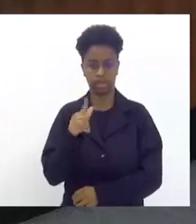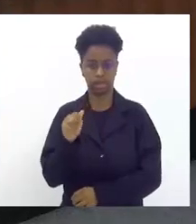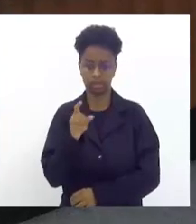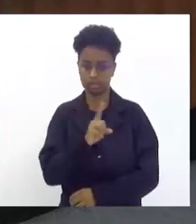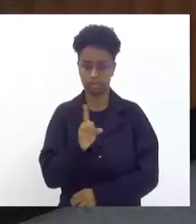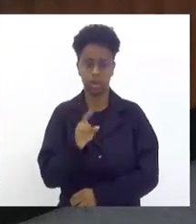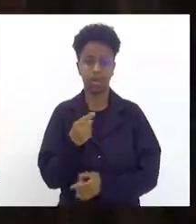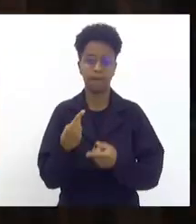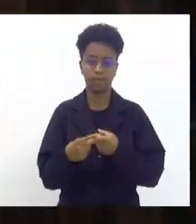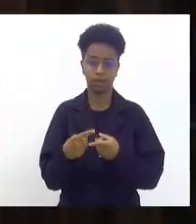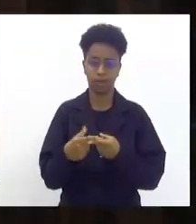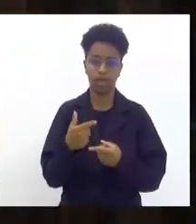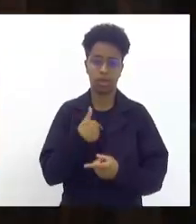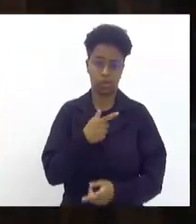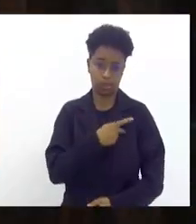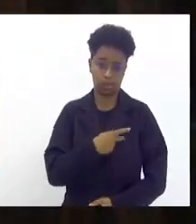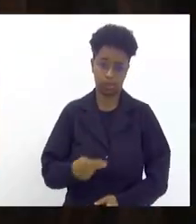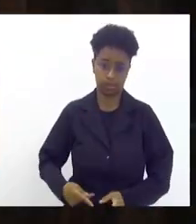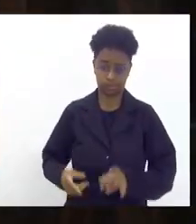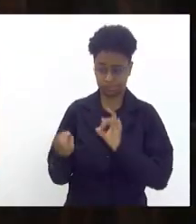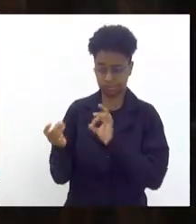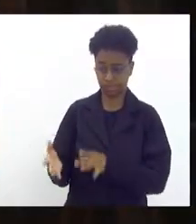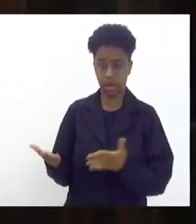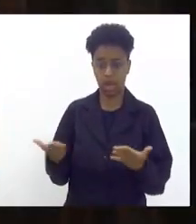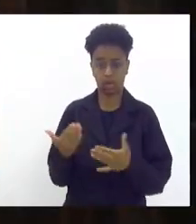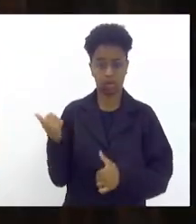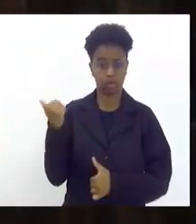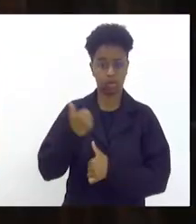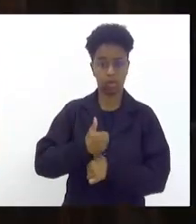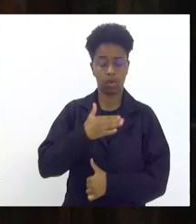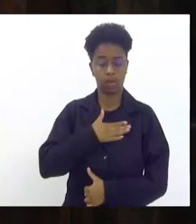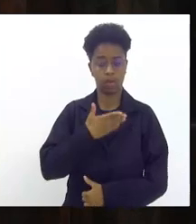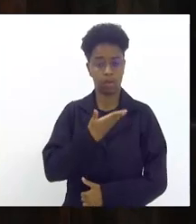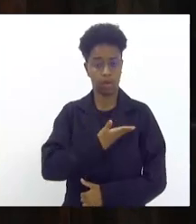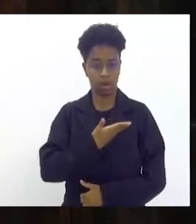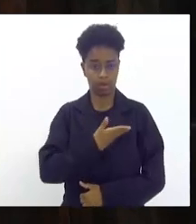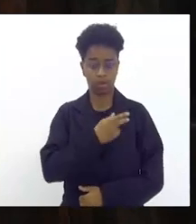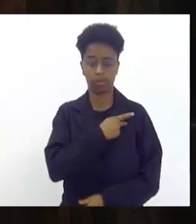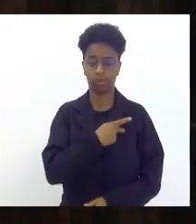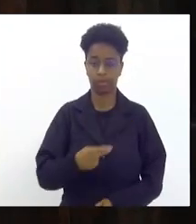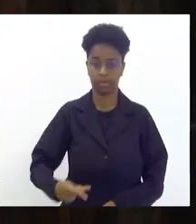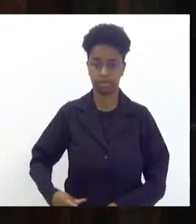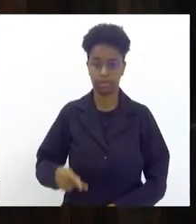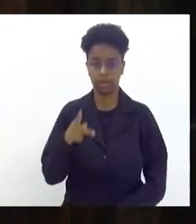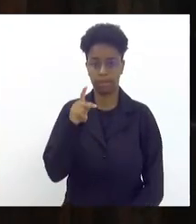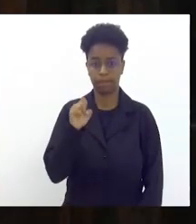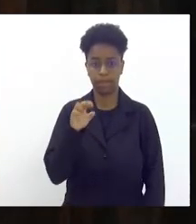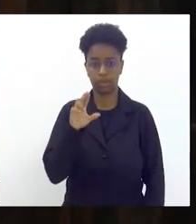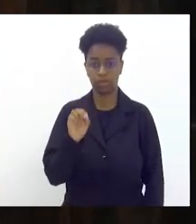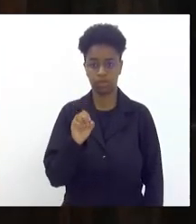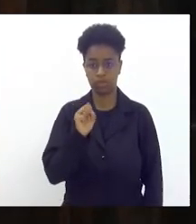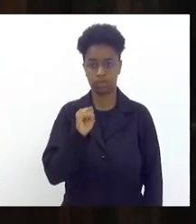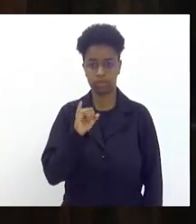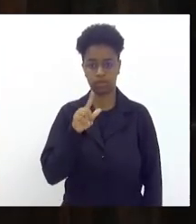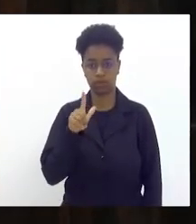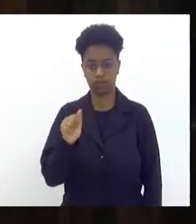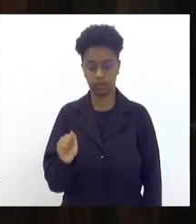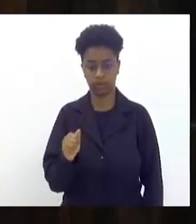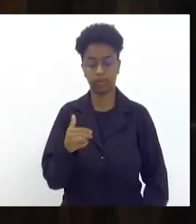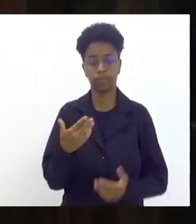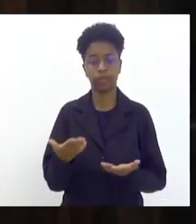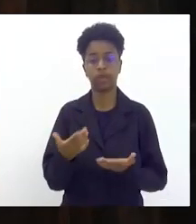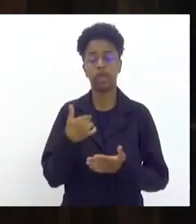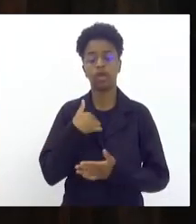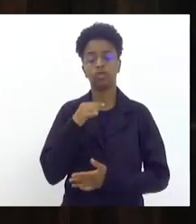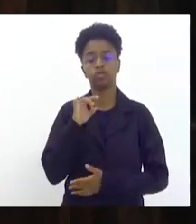acabei de presidir para deixar espaço para o meu amigo agora presidente Pedro Silva que eu tenho a